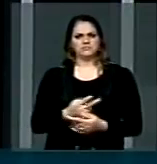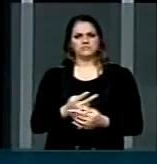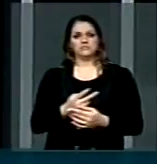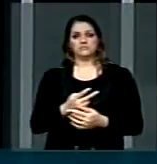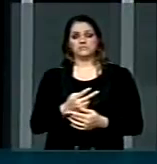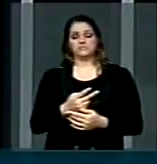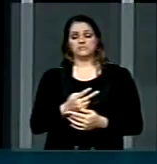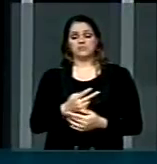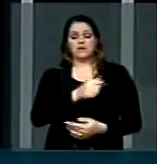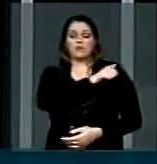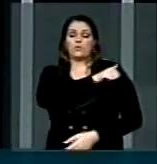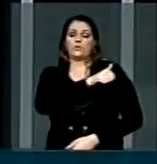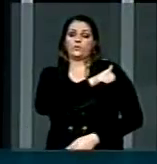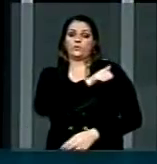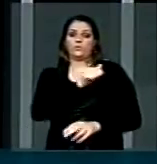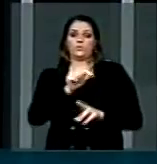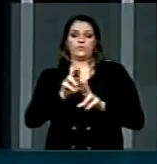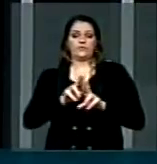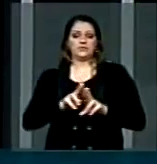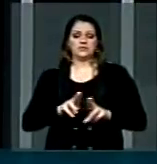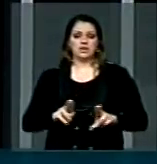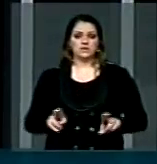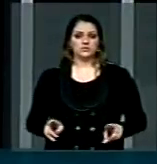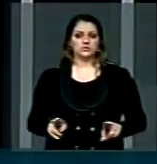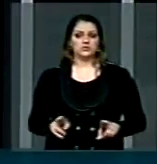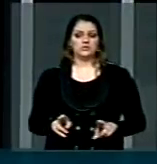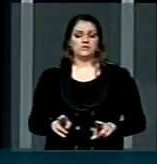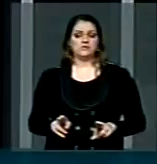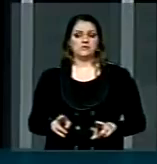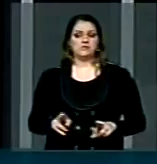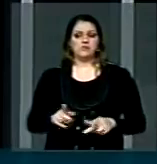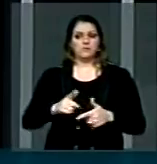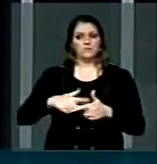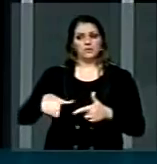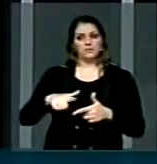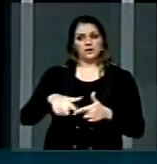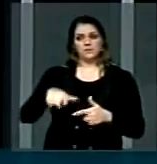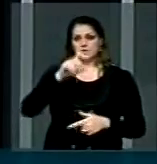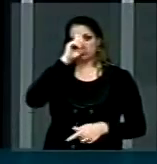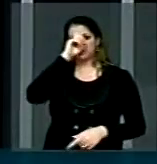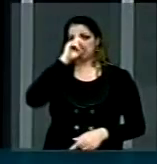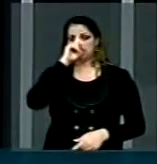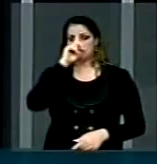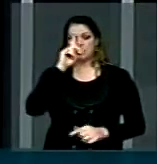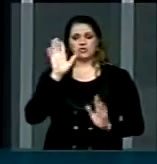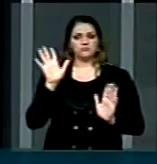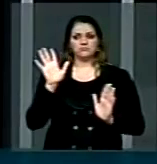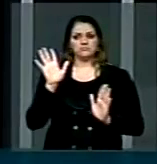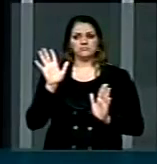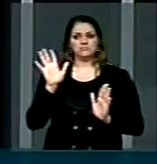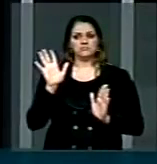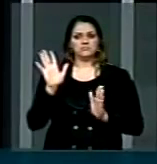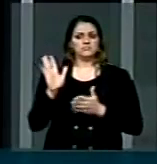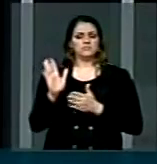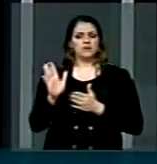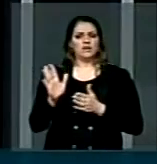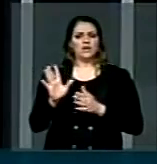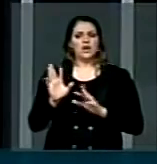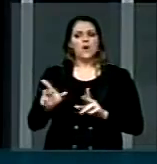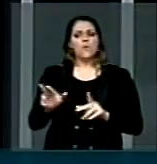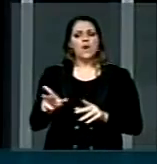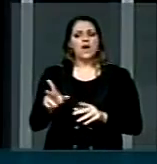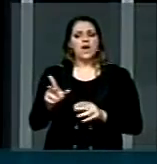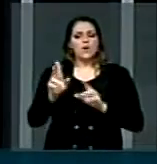alunos da universidade, esta questão do hospital não é uma questão intracórporas, única e exclusivamente, a